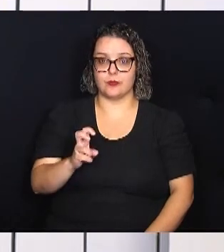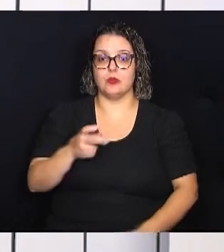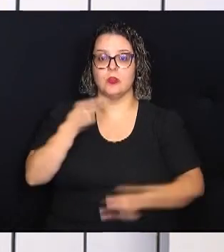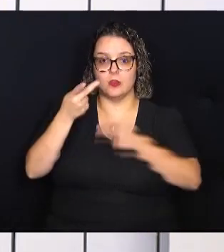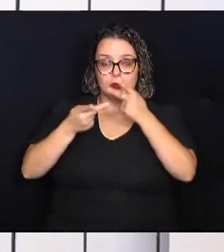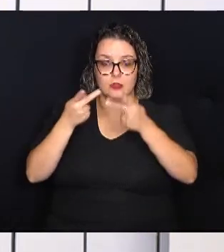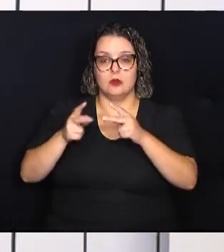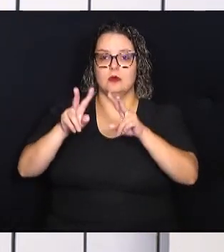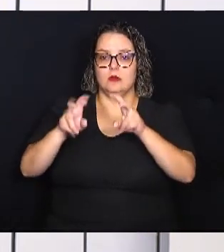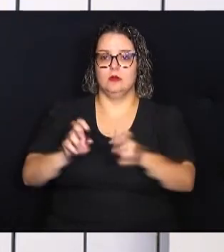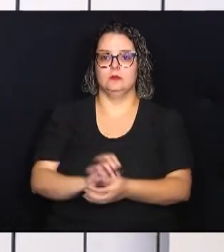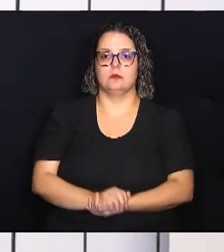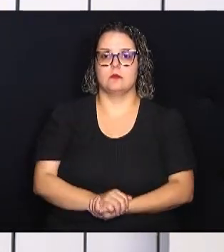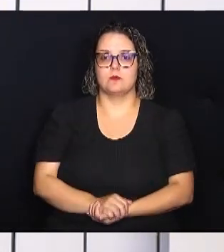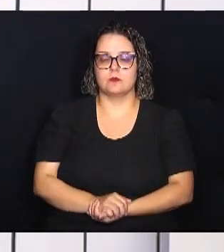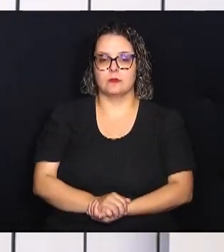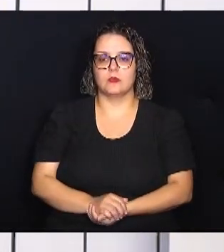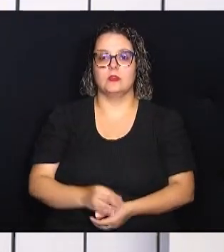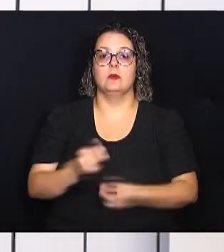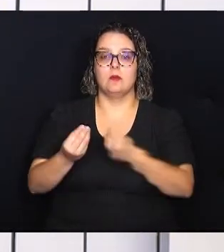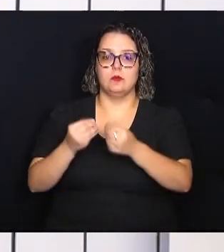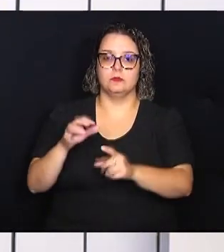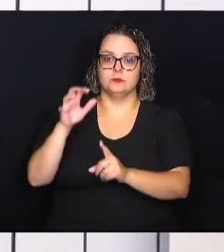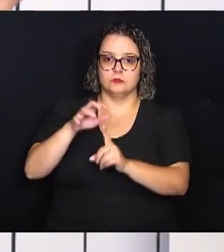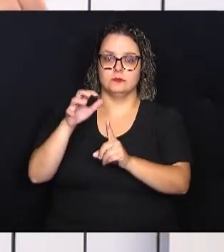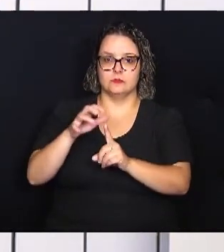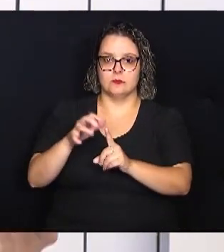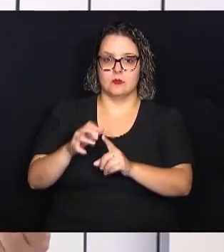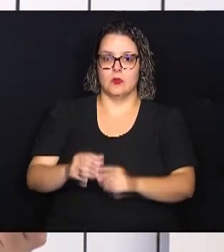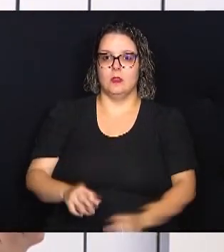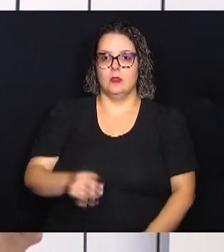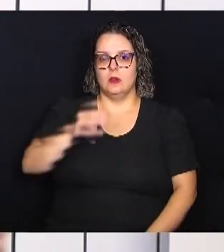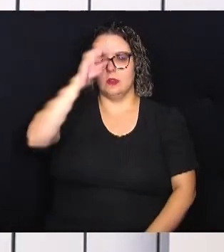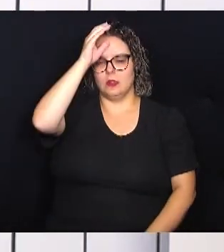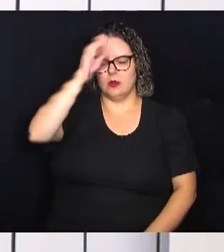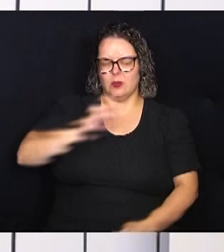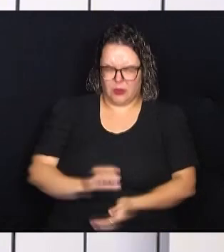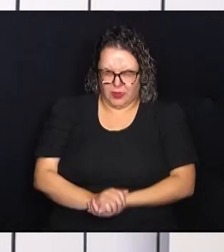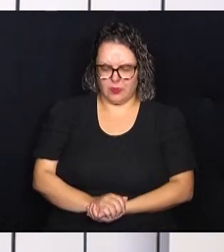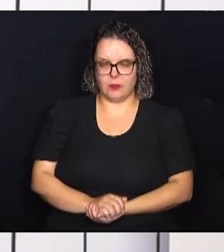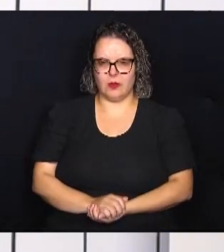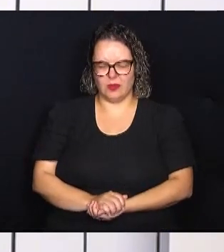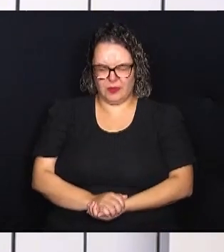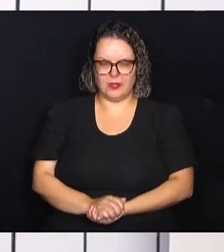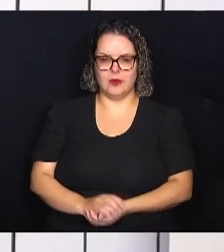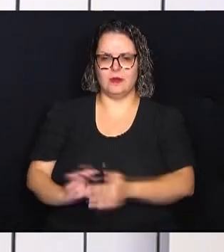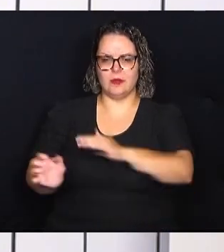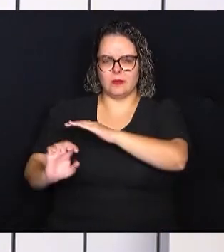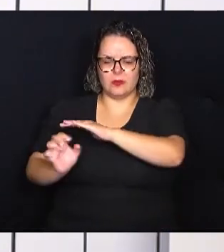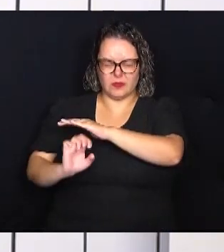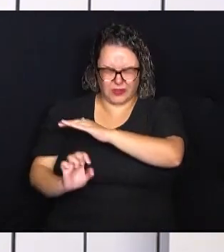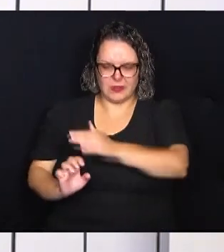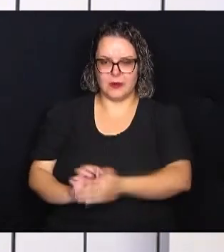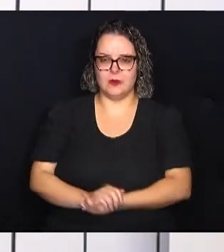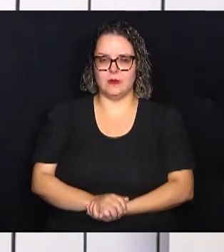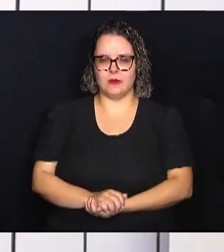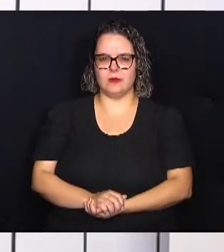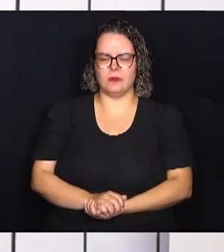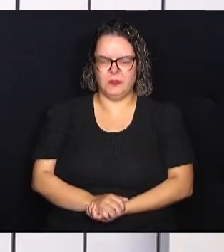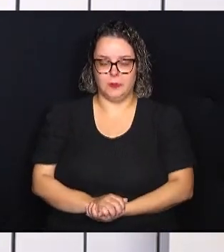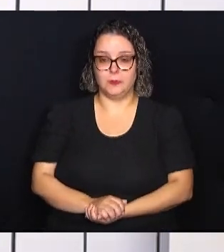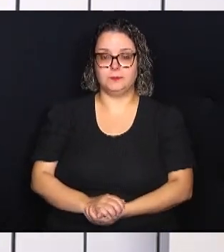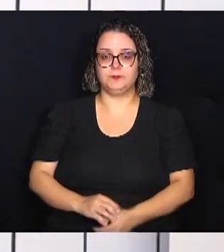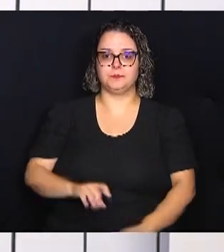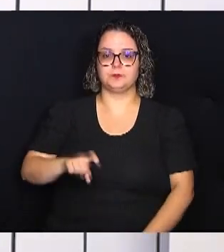e como ele deve impactar a vida do contribuinte e também das empresas, o vereador convidou o ex-deputado